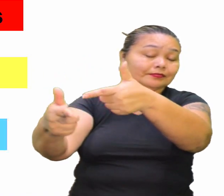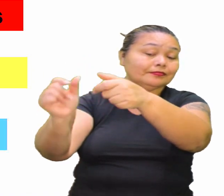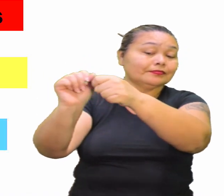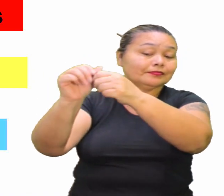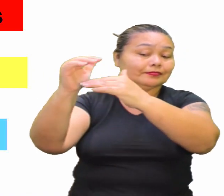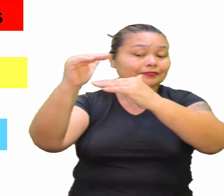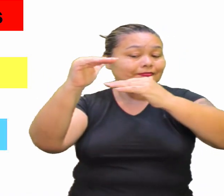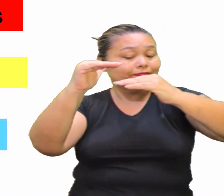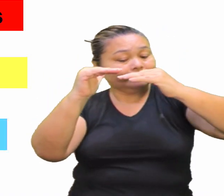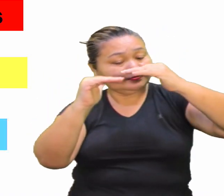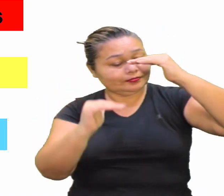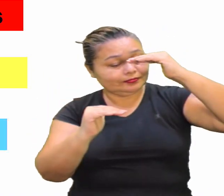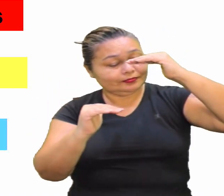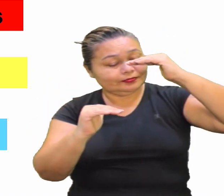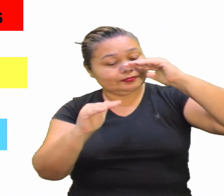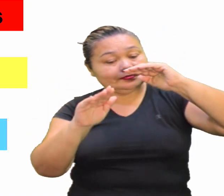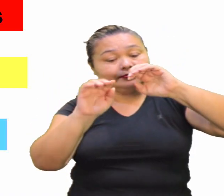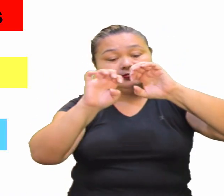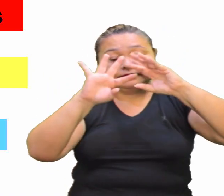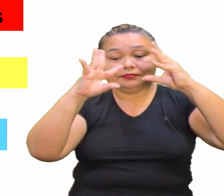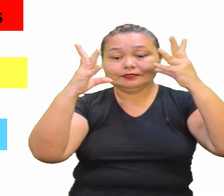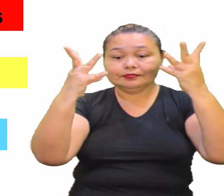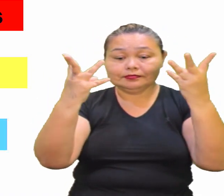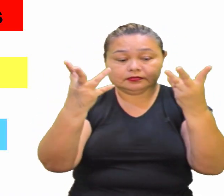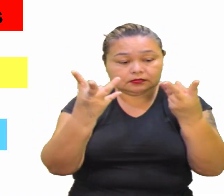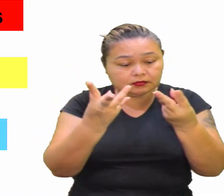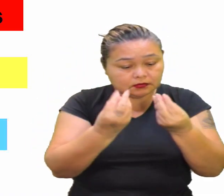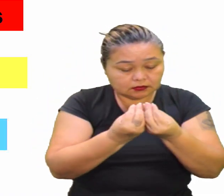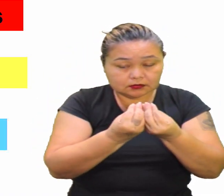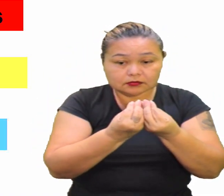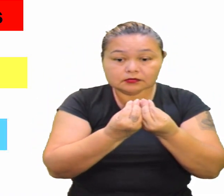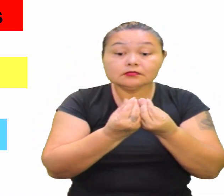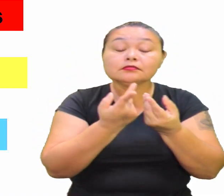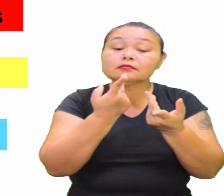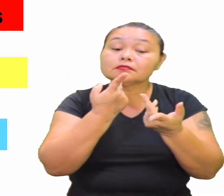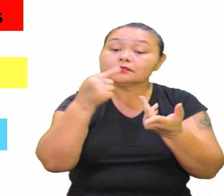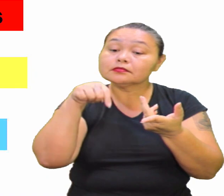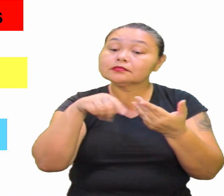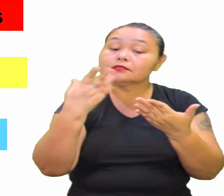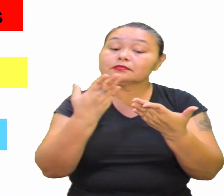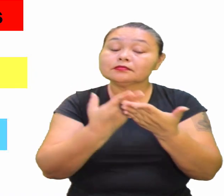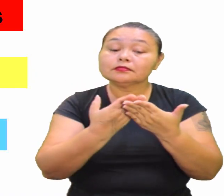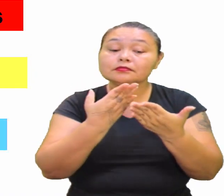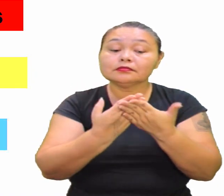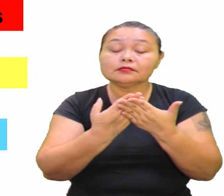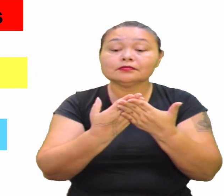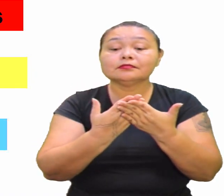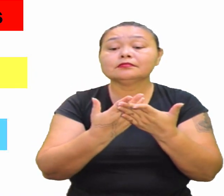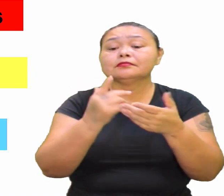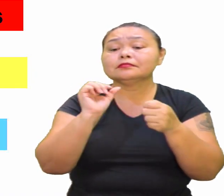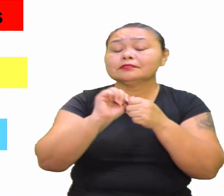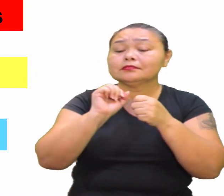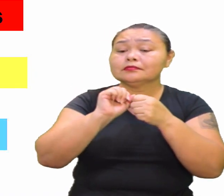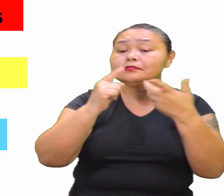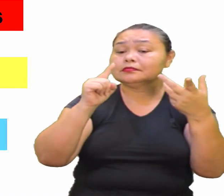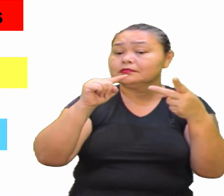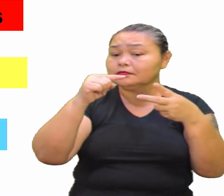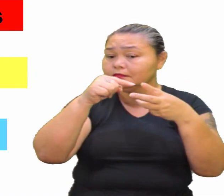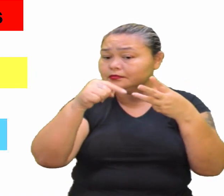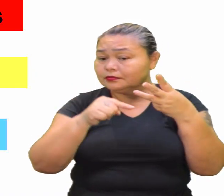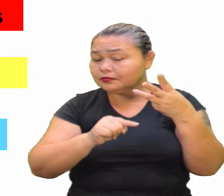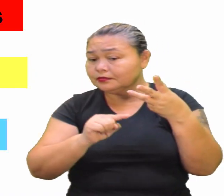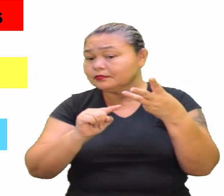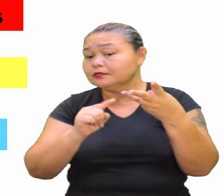ecológico Galera, quando a gente estava falando nessa aula A gente falou aí sobre os desastres Ou algumas